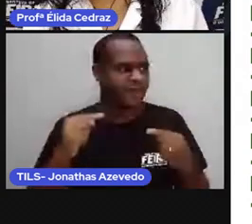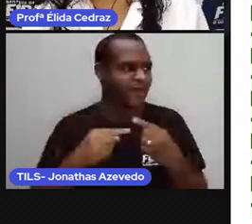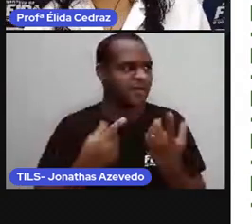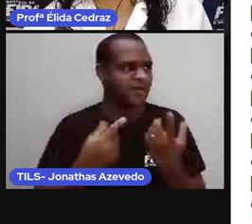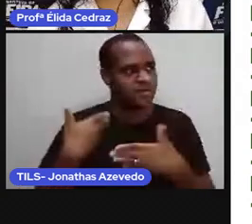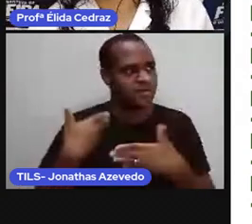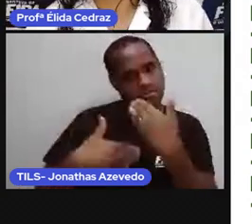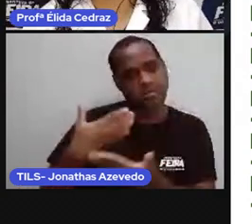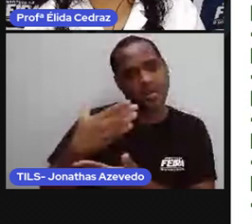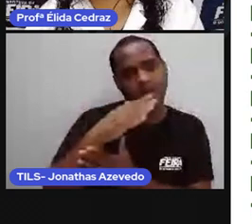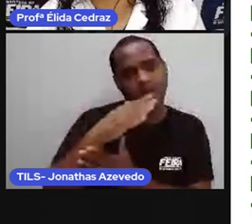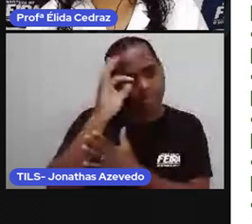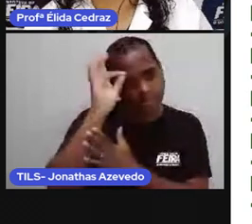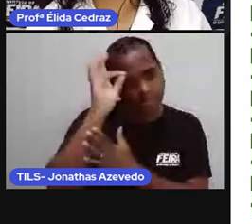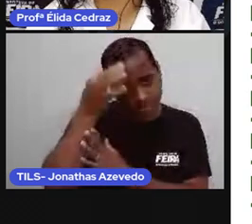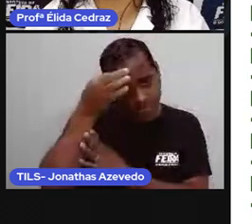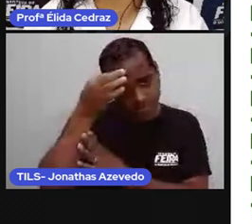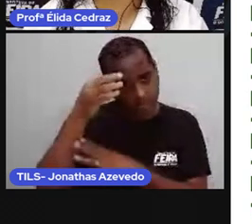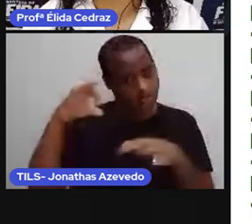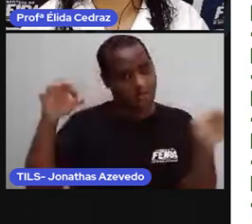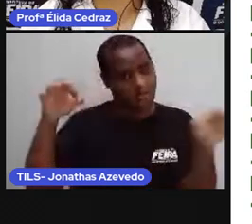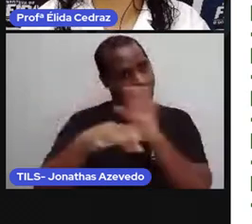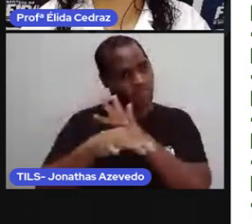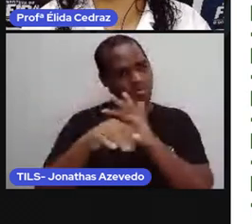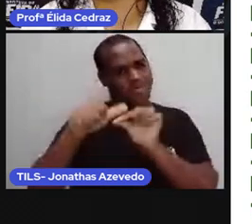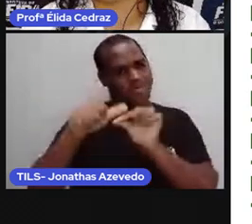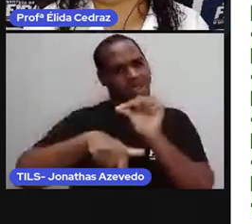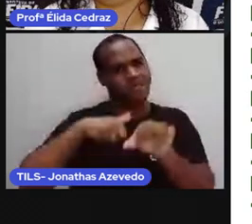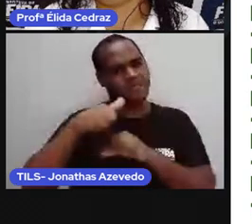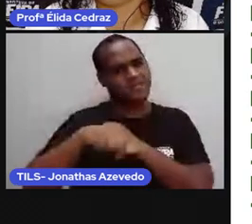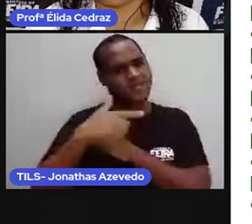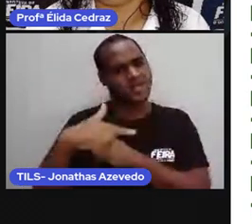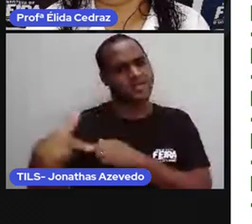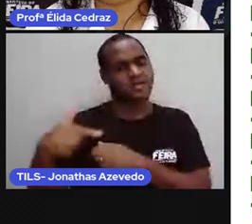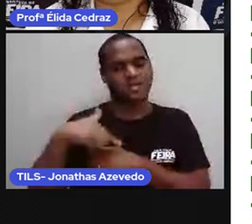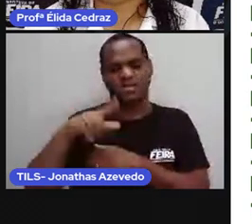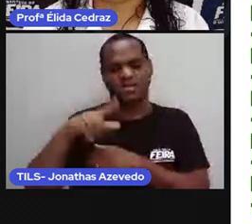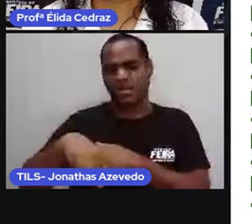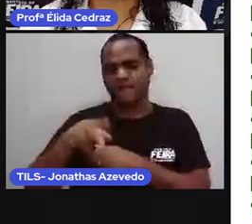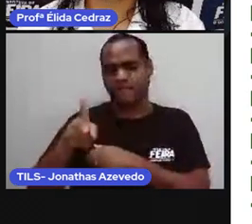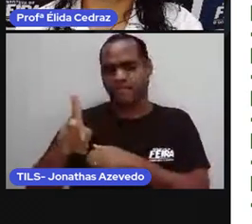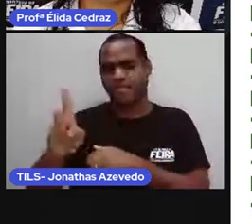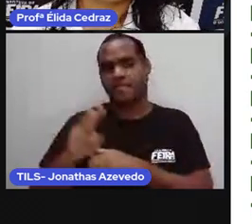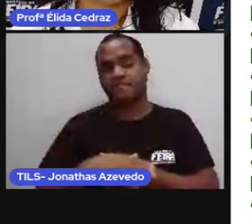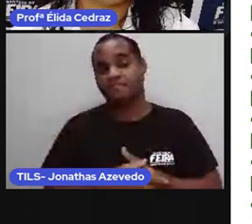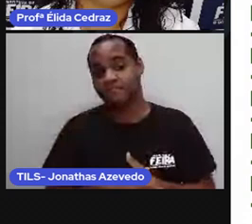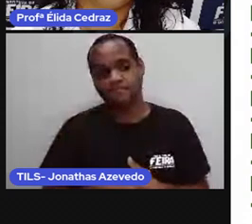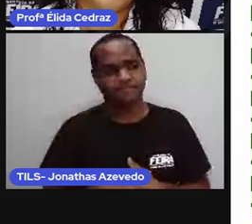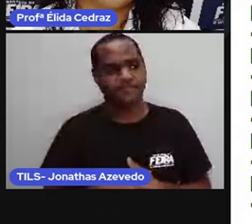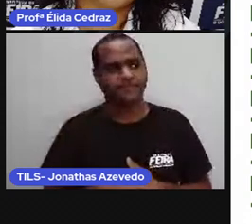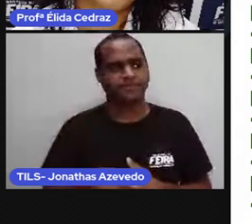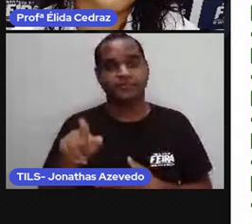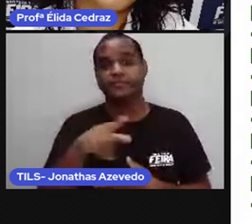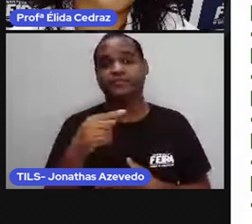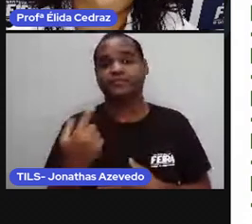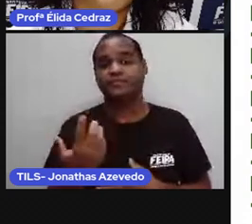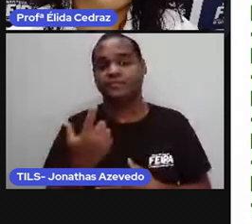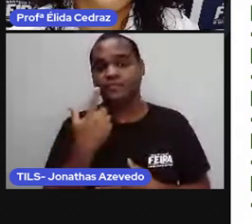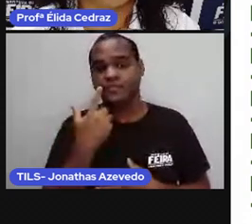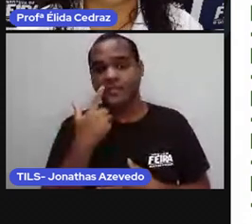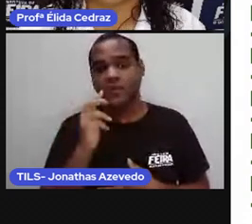adulta, a gente já está completo, a gente não muda mais, já está estabilizado. Só que aumentam as